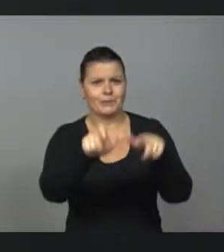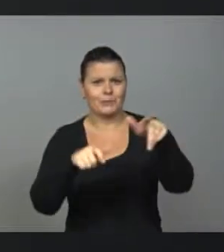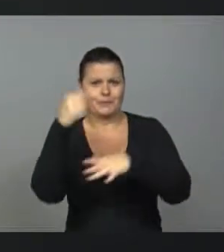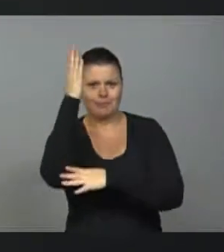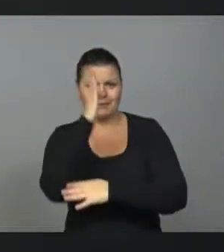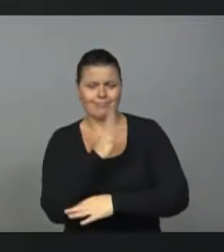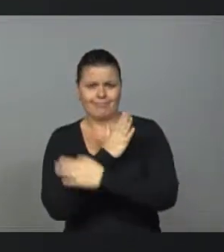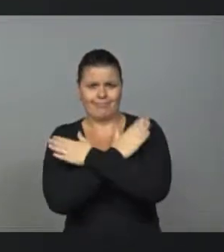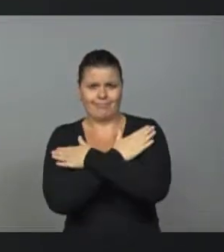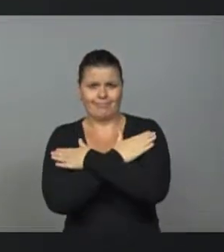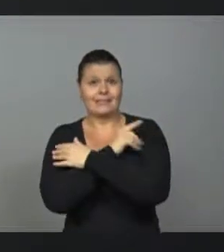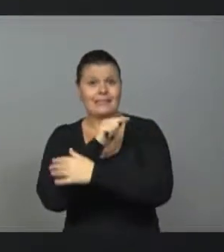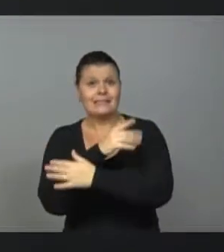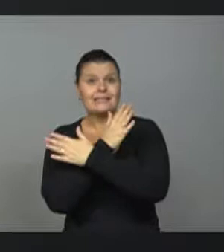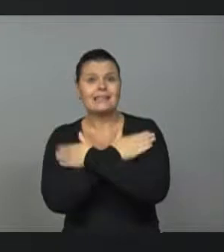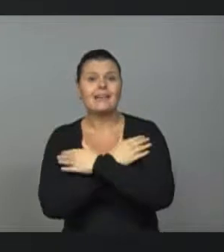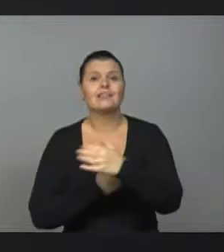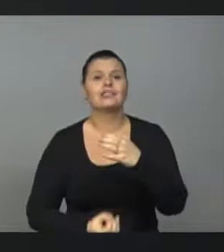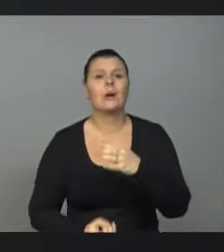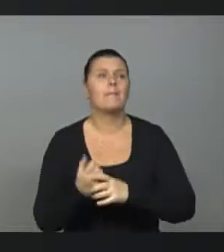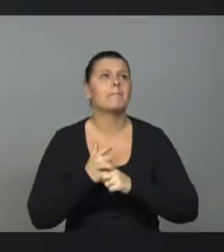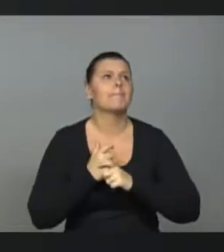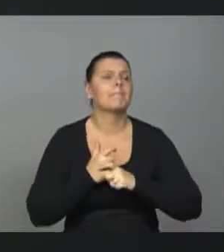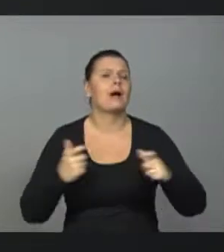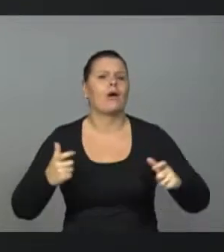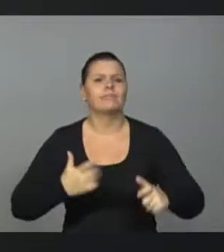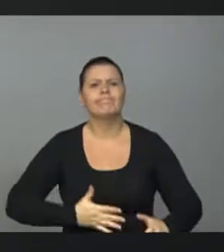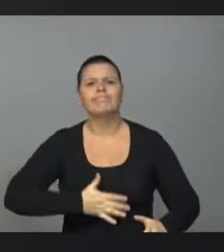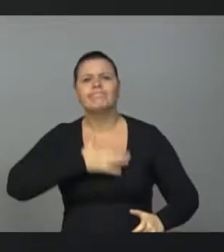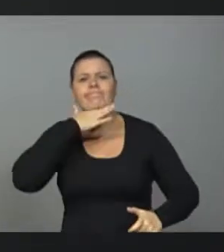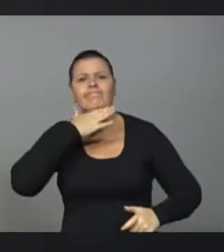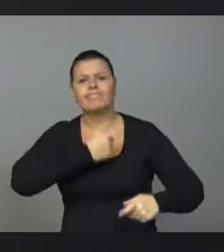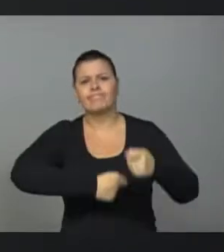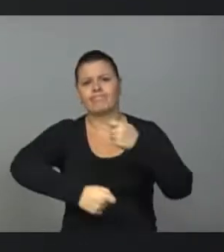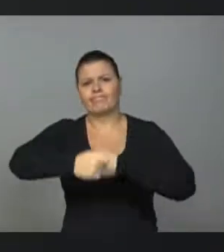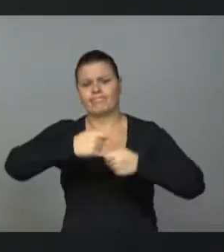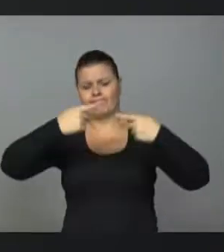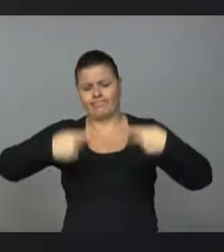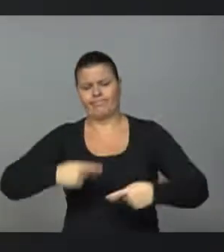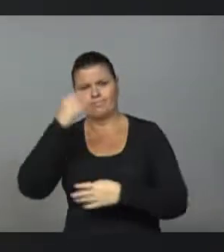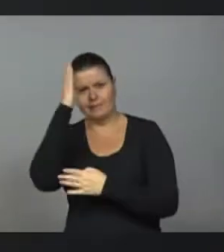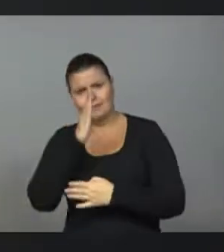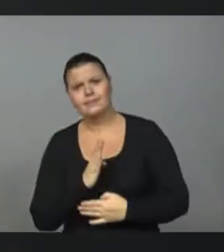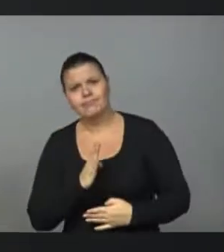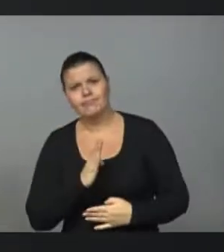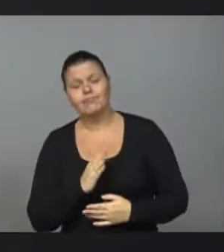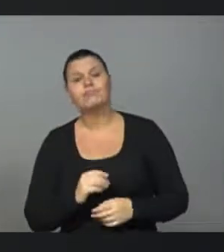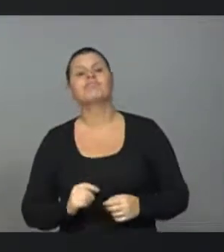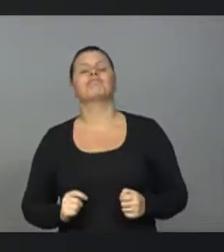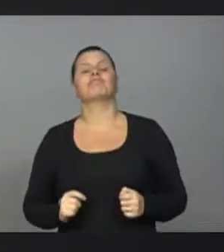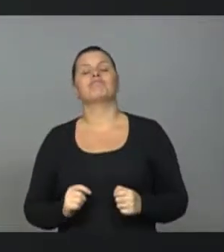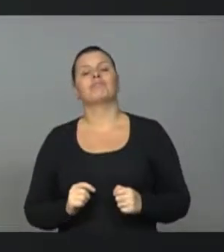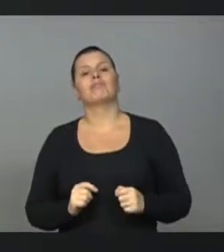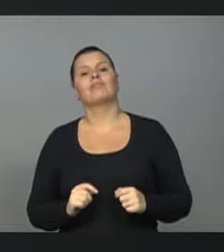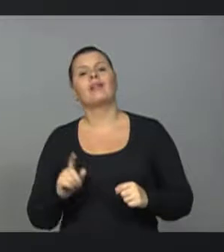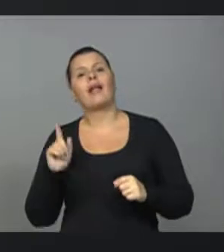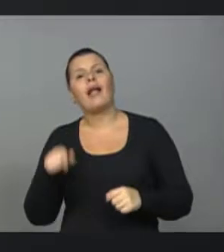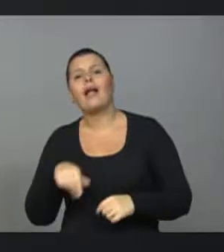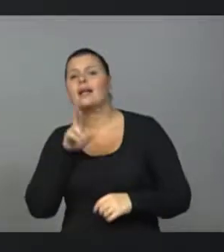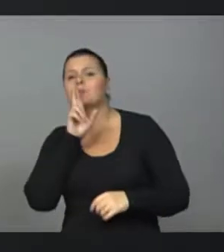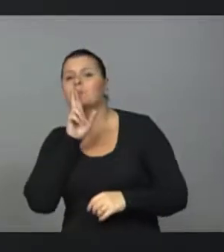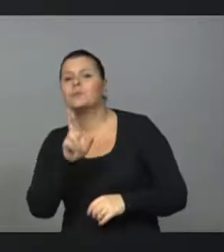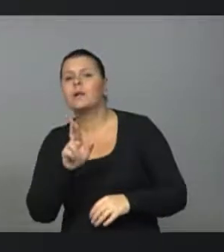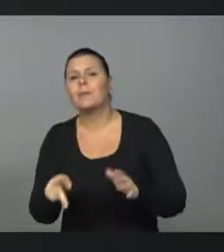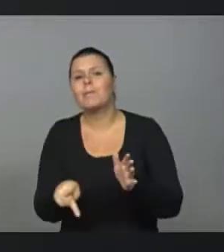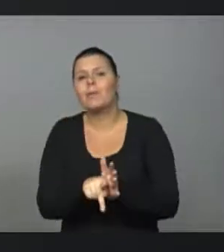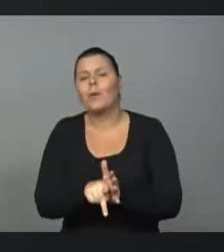Desemprego gerado pela maior crise econômica da história do Brasil, maior recessão da história do Brasil, que por sua vez é resultado de